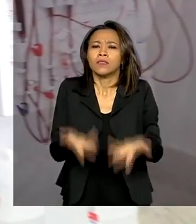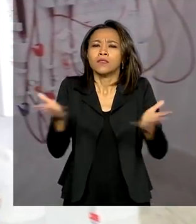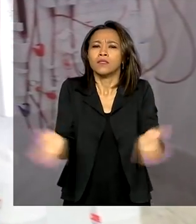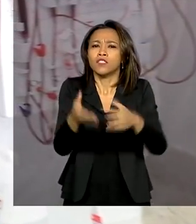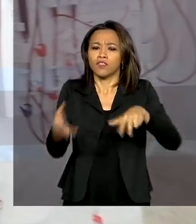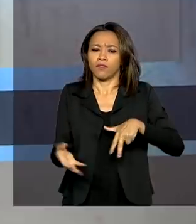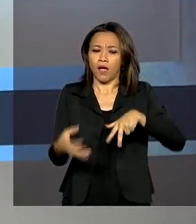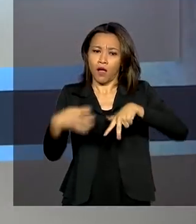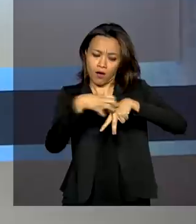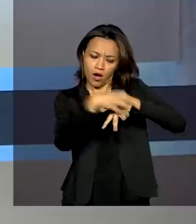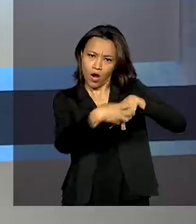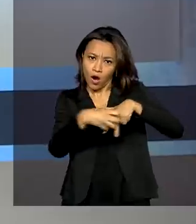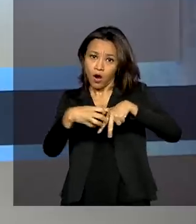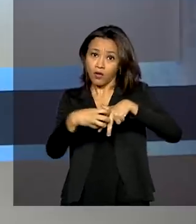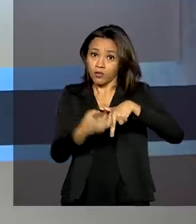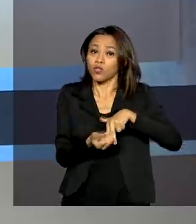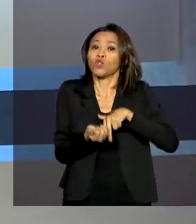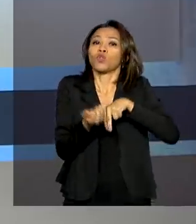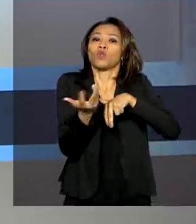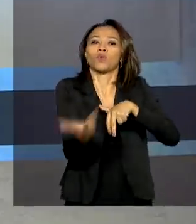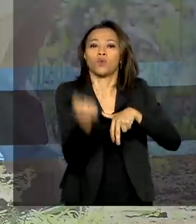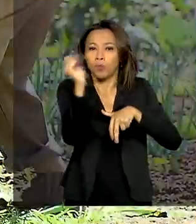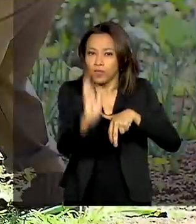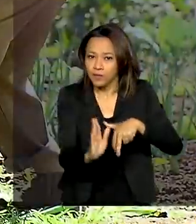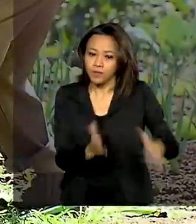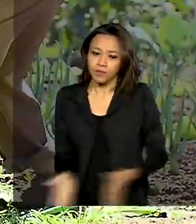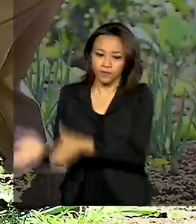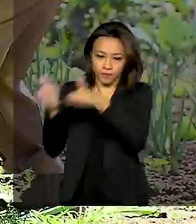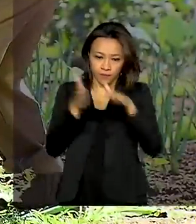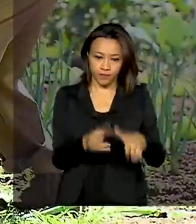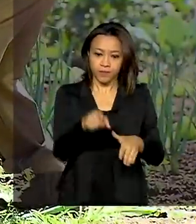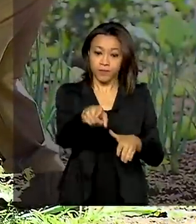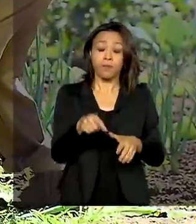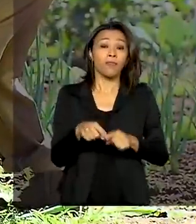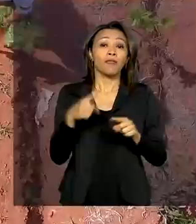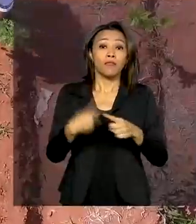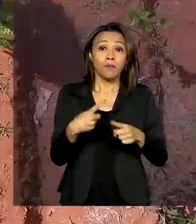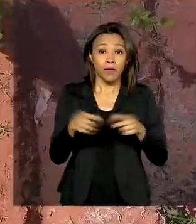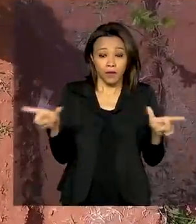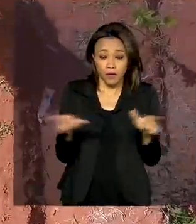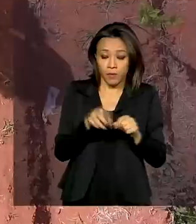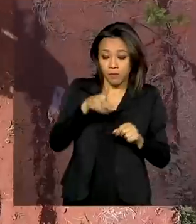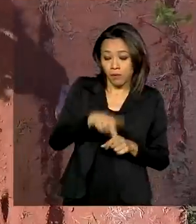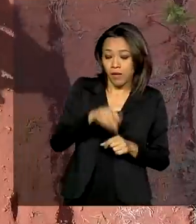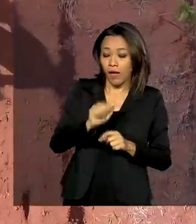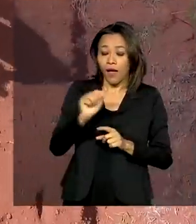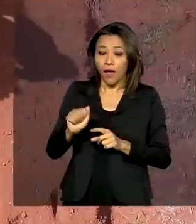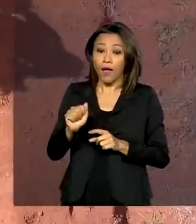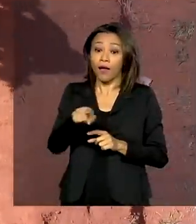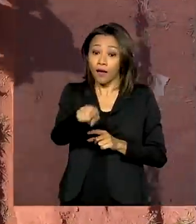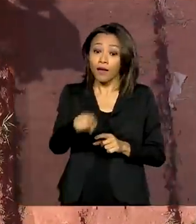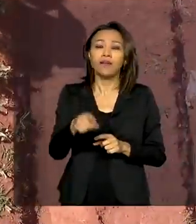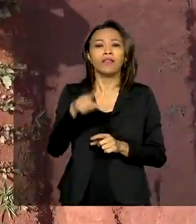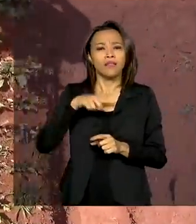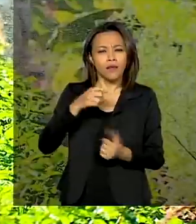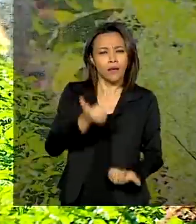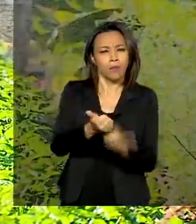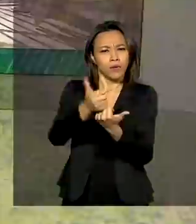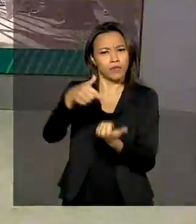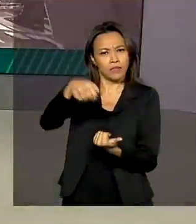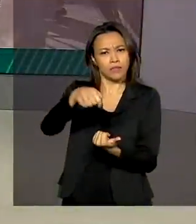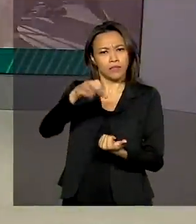no país. E veja também, o Programa de Aquisição de Alimentos terá reforço de 70 milhões de reais.